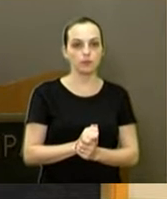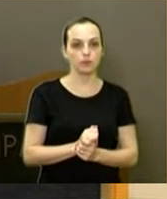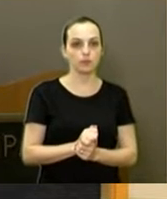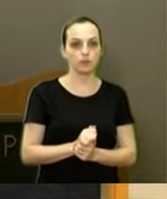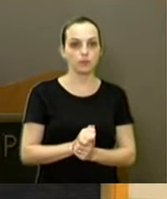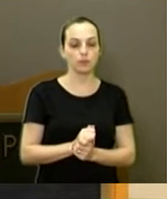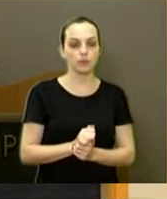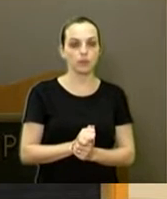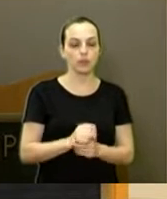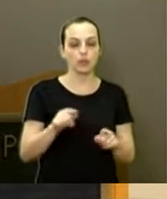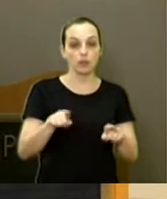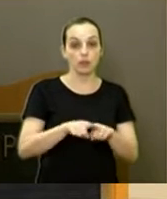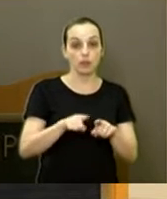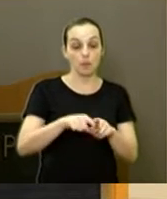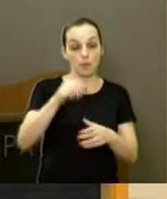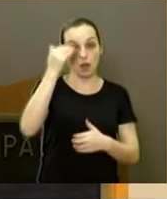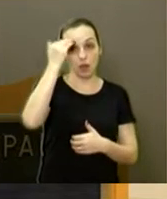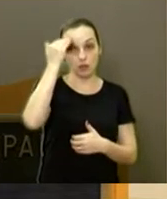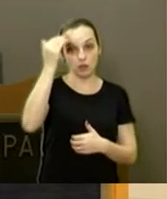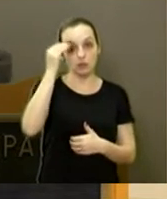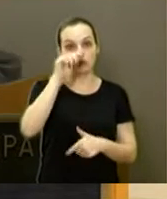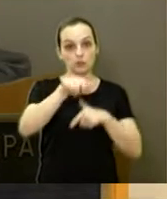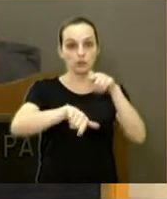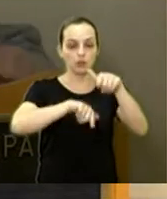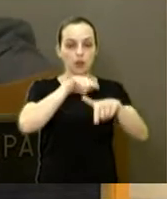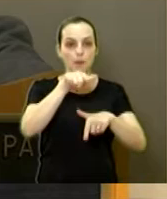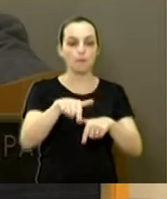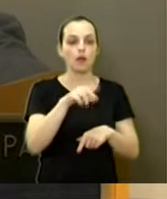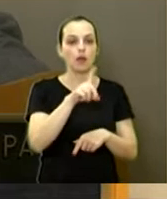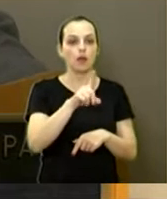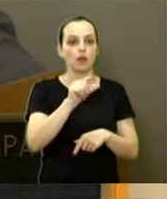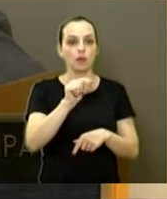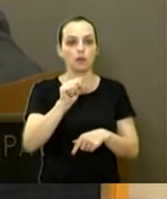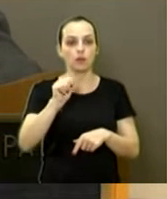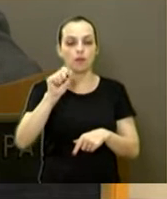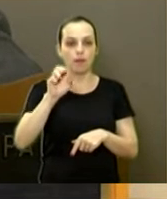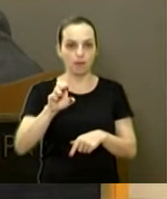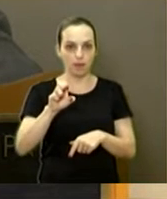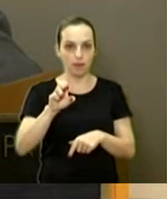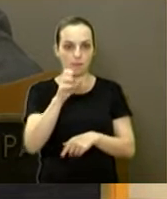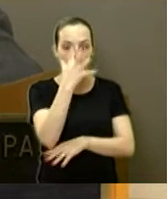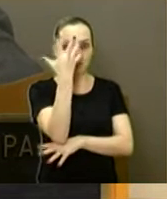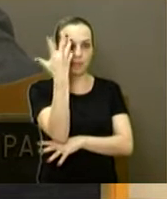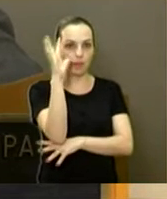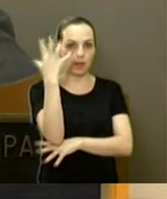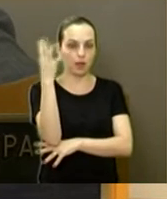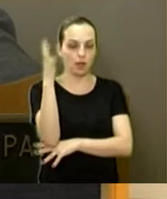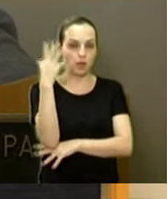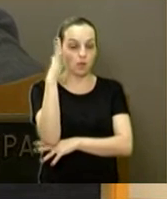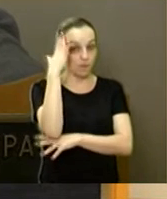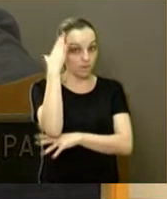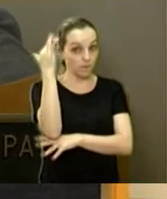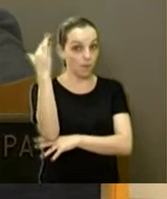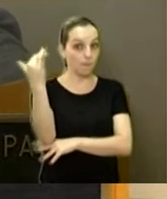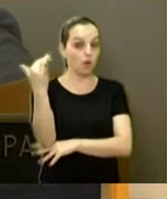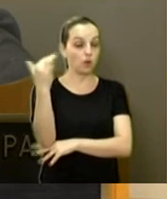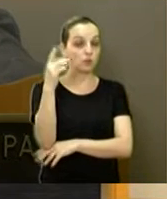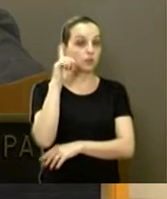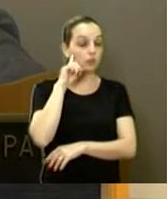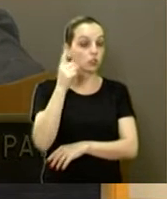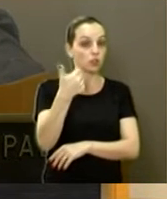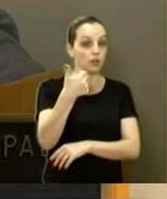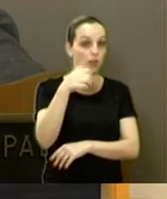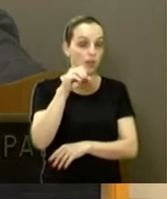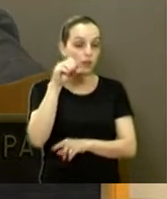agradecer aí o trabalho do DAI, aquela árvore famosa que, no dia 10 de 3